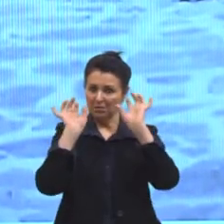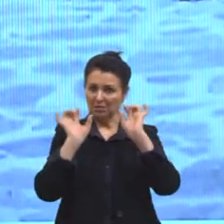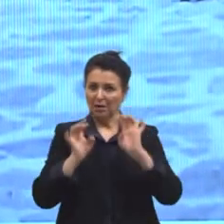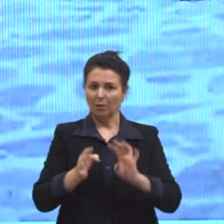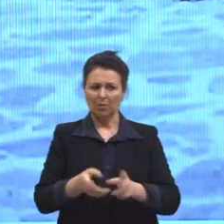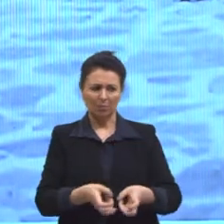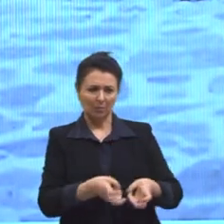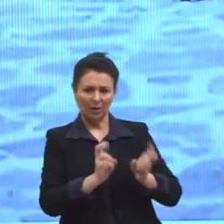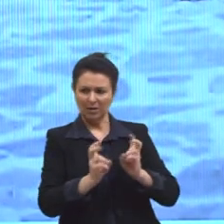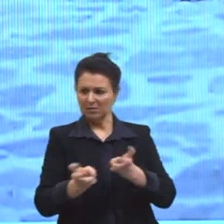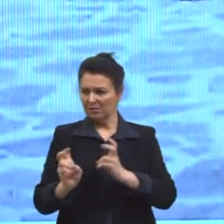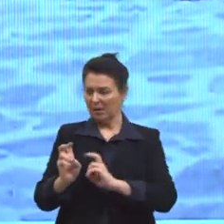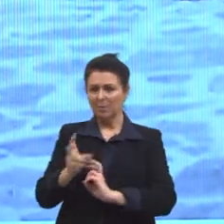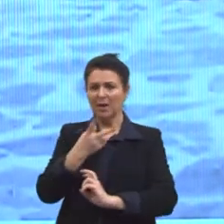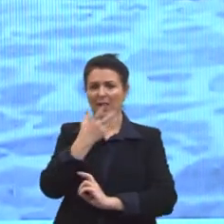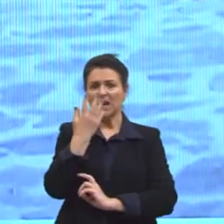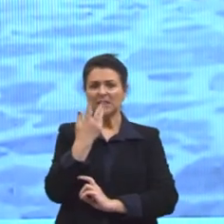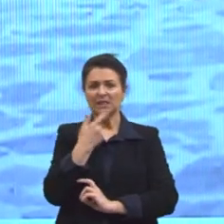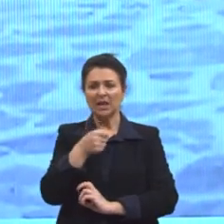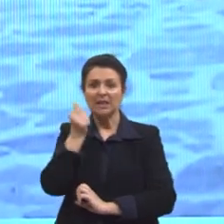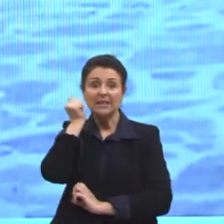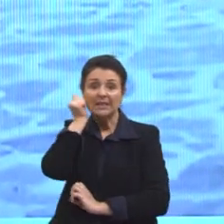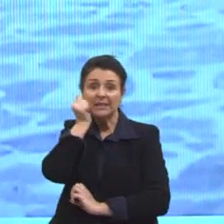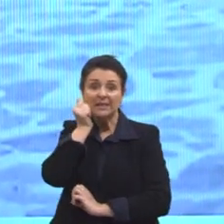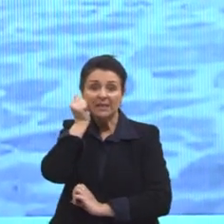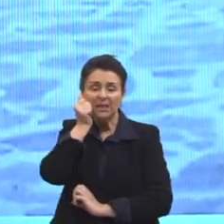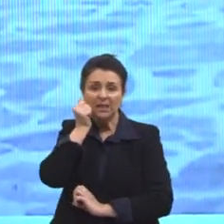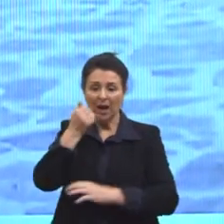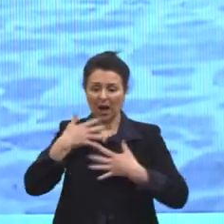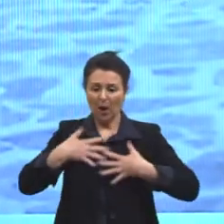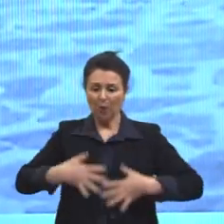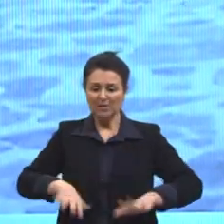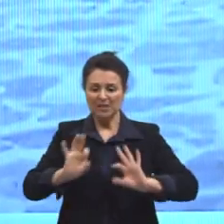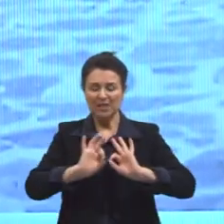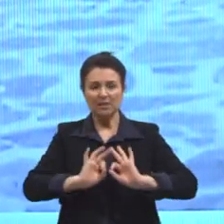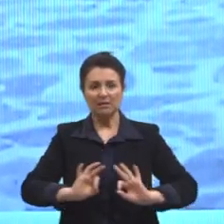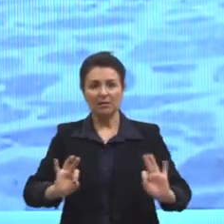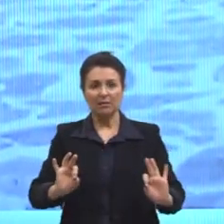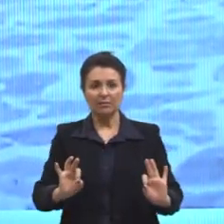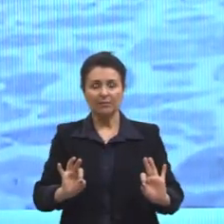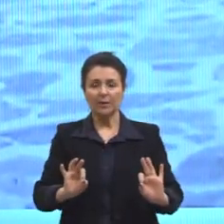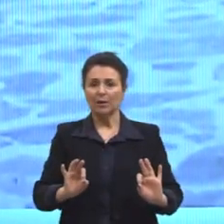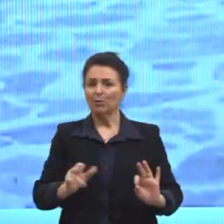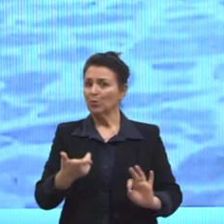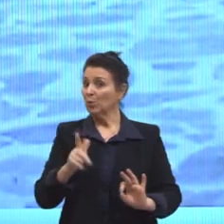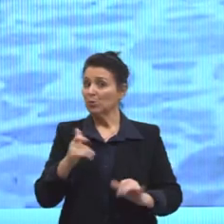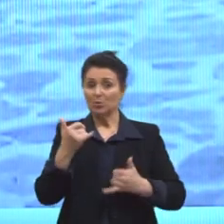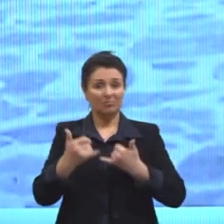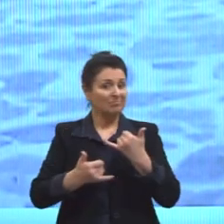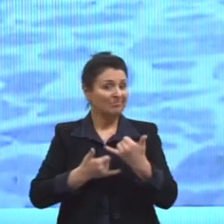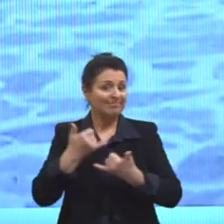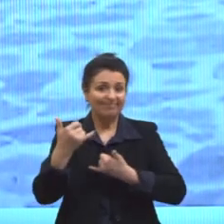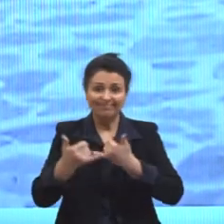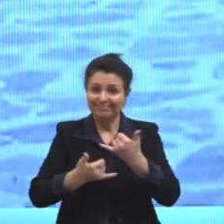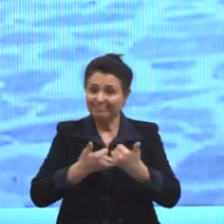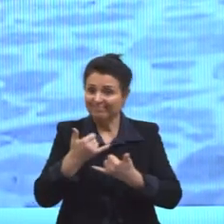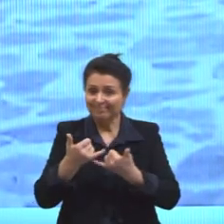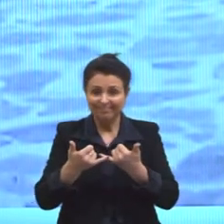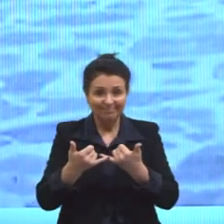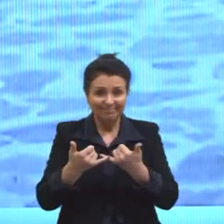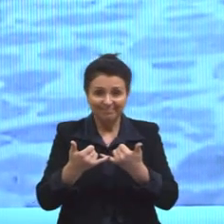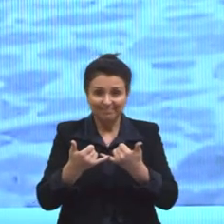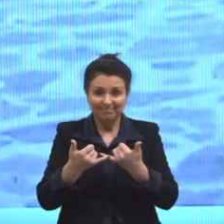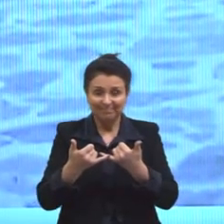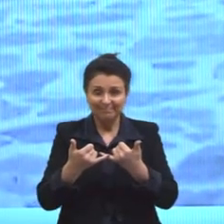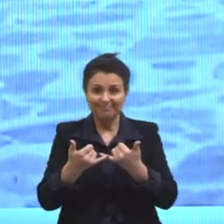crianças negras aqui, com roupas mais simples, sem brinquedos. Então, a diferença